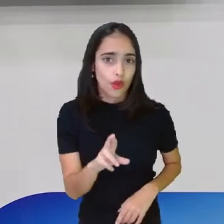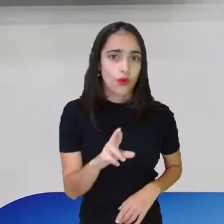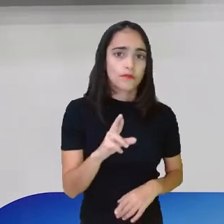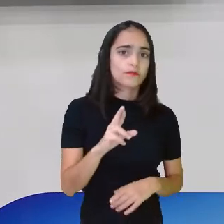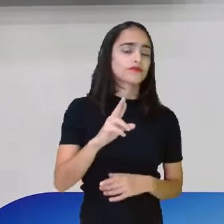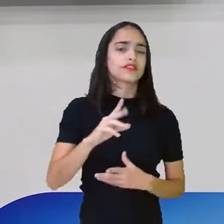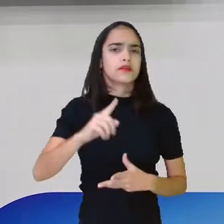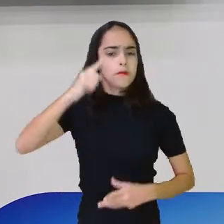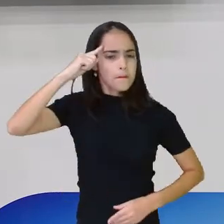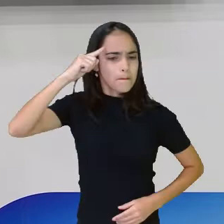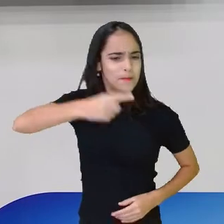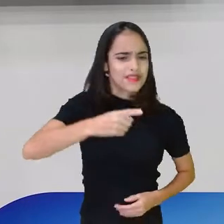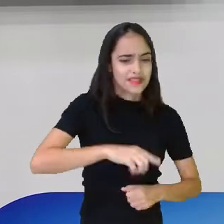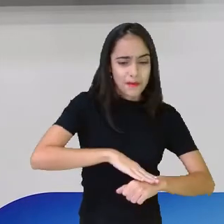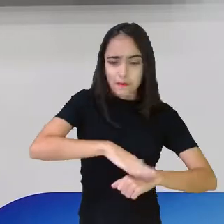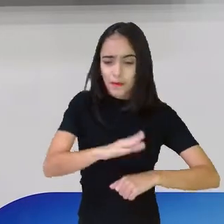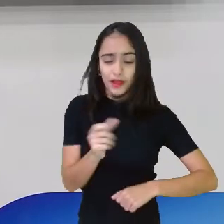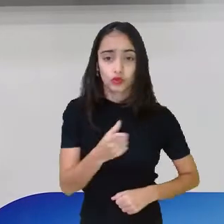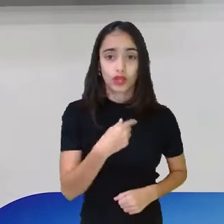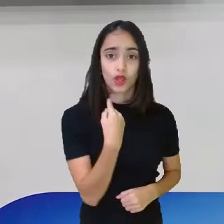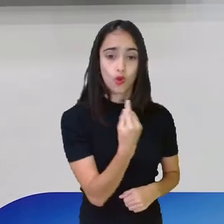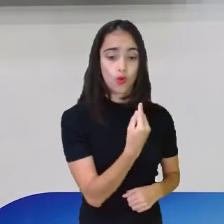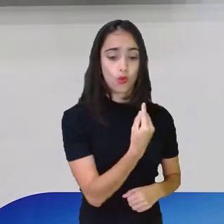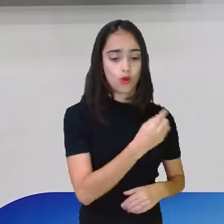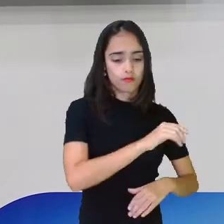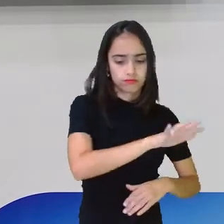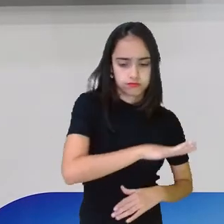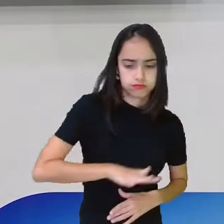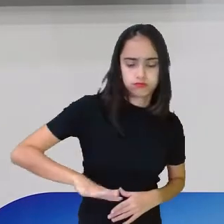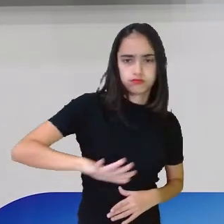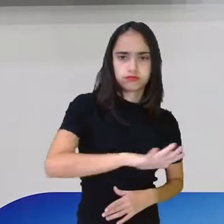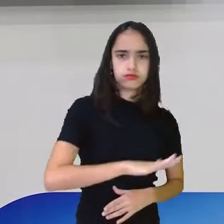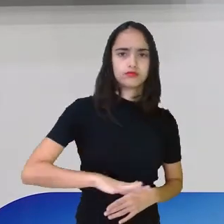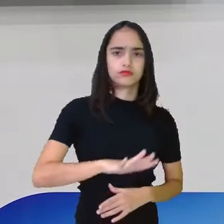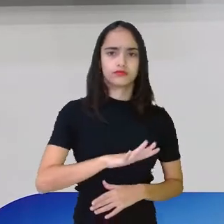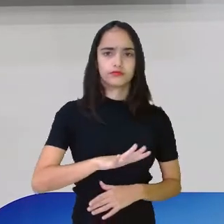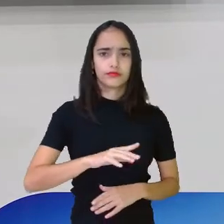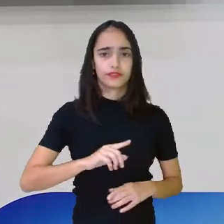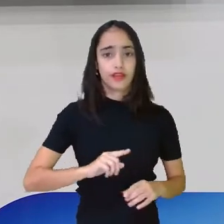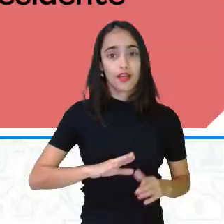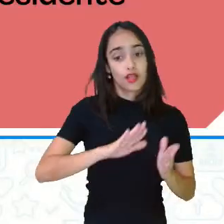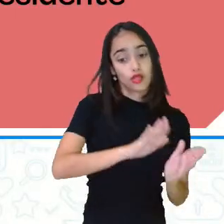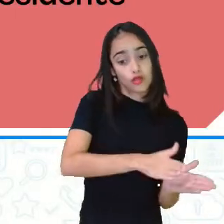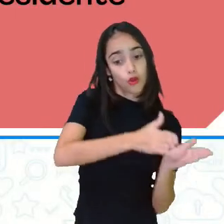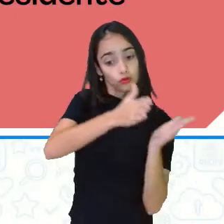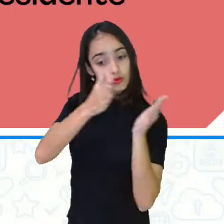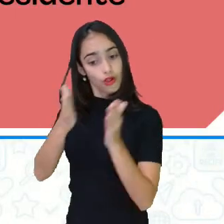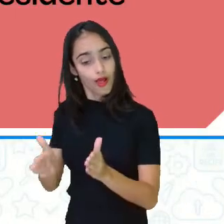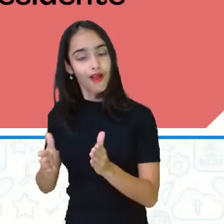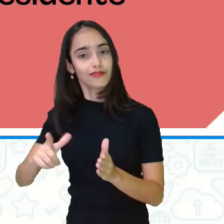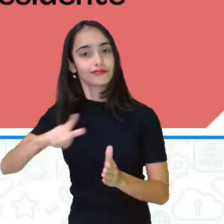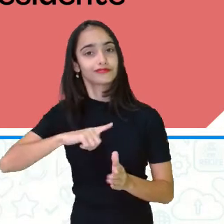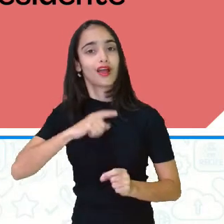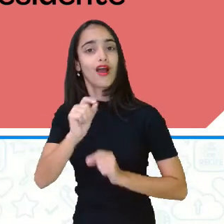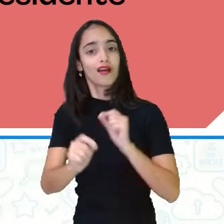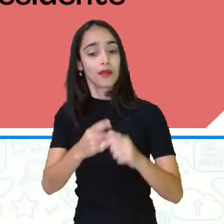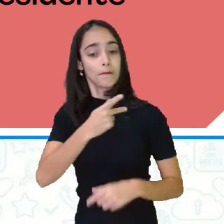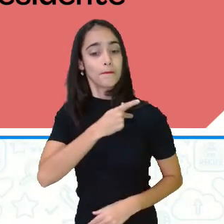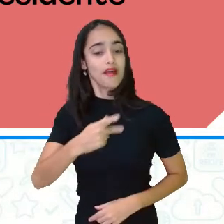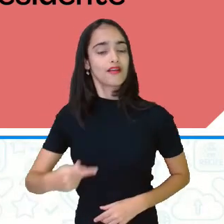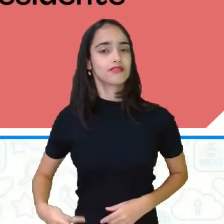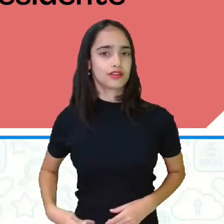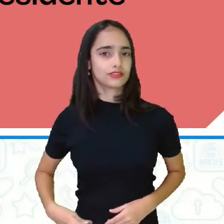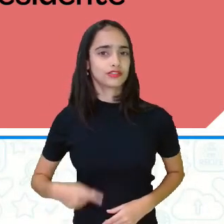ele impera aquele reino. Tem essa diferençazinha também. Já na República, é a presidenta ou presidente da República,